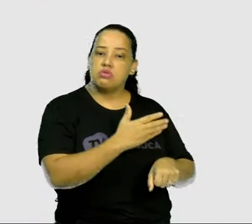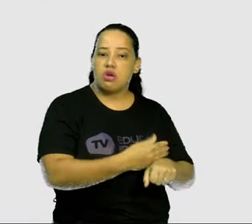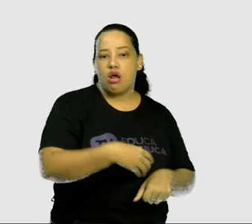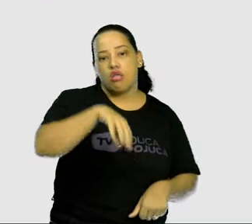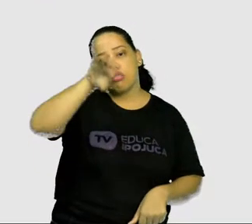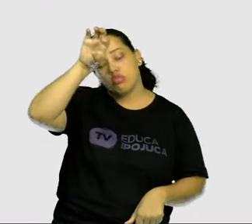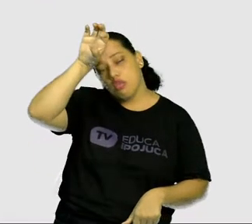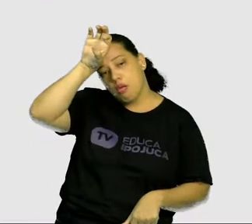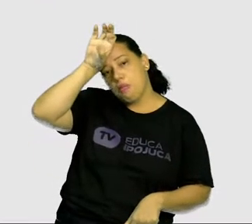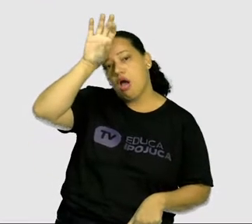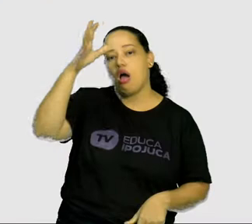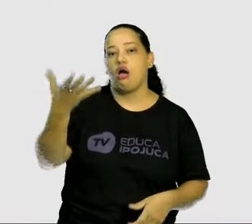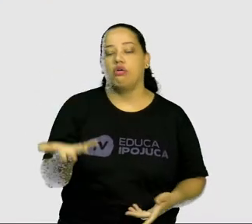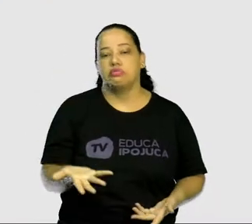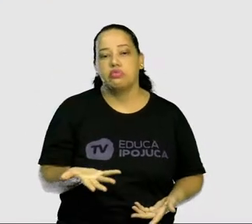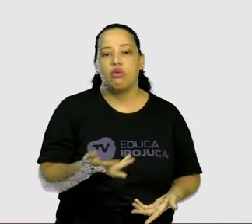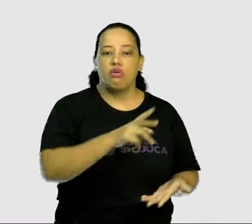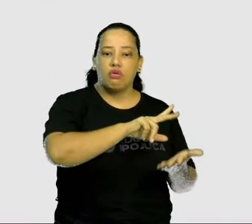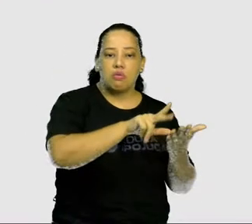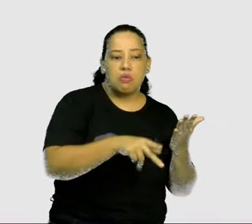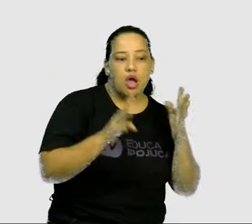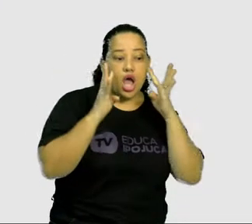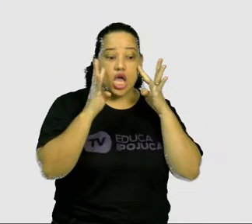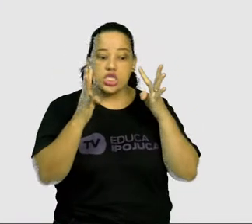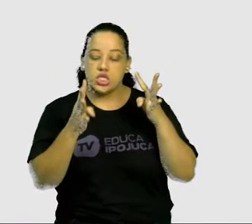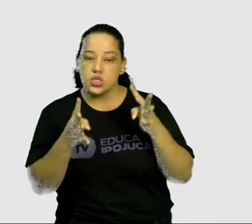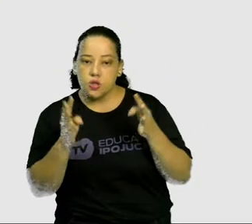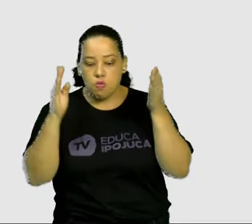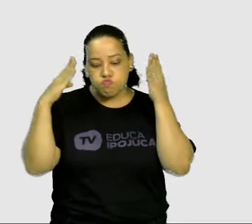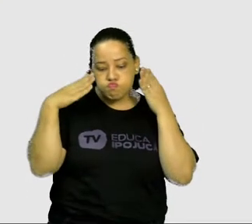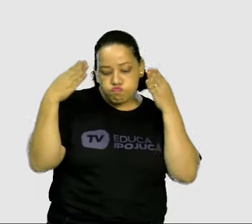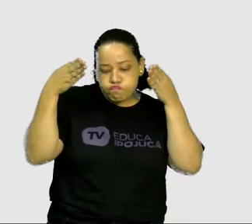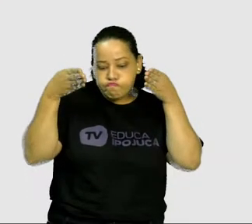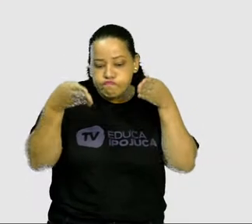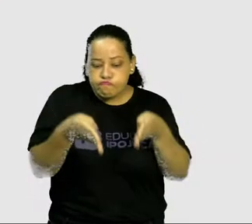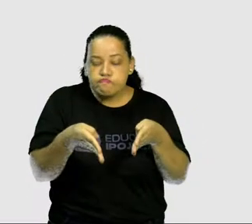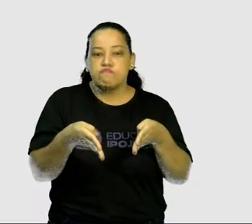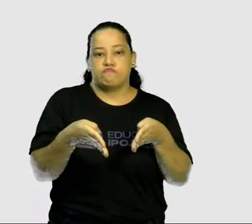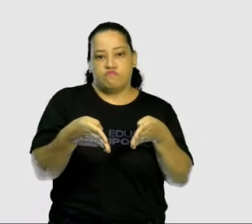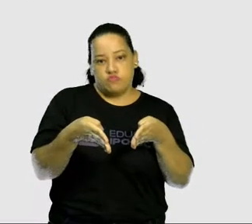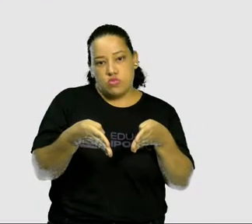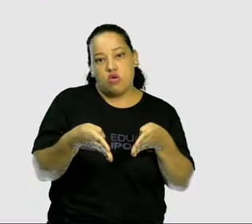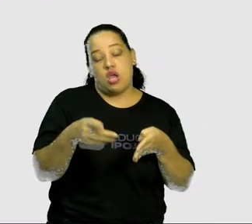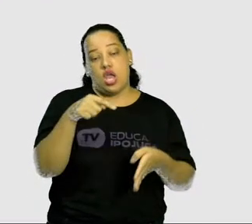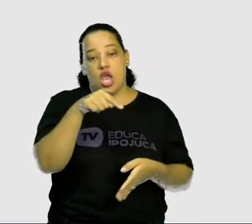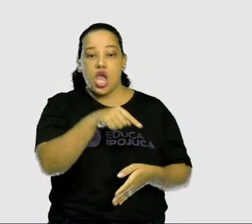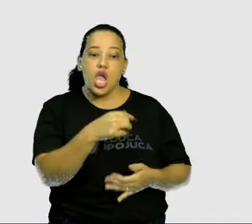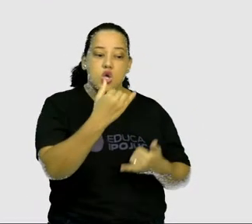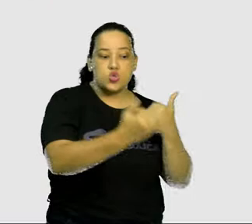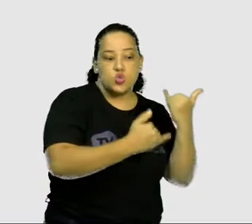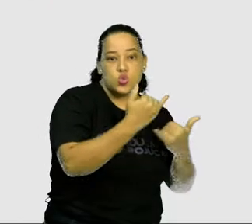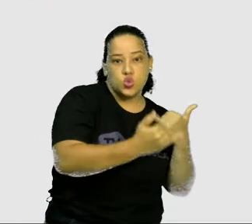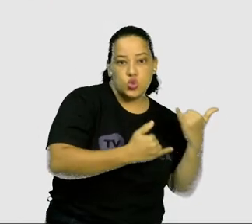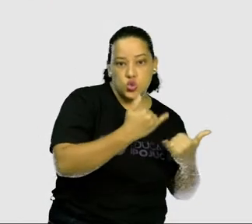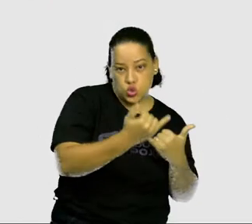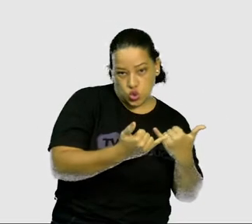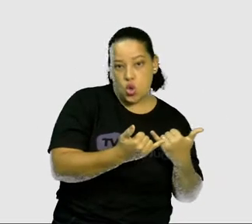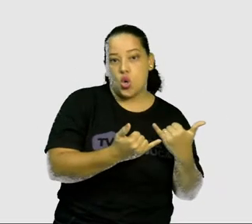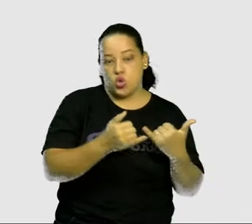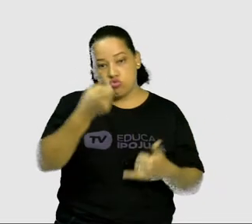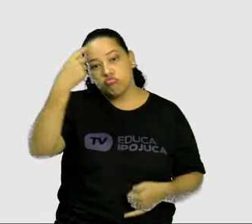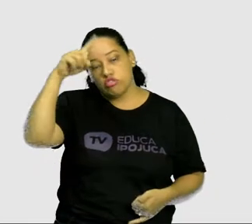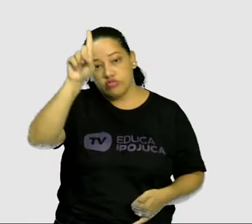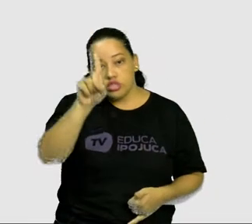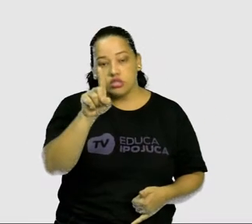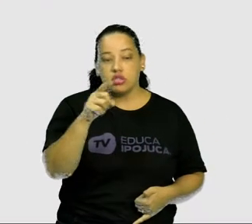caracterização de improvisação, atenção e concentração. Os jogos de improvisação, eles vão transcender os limites do